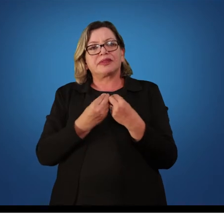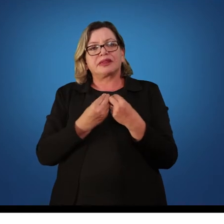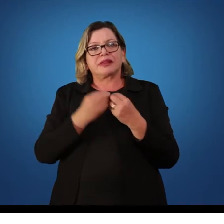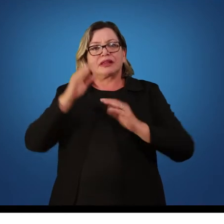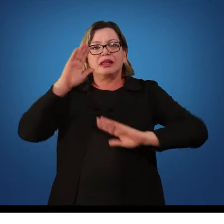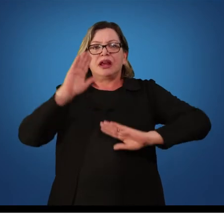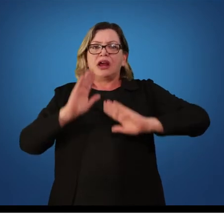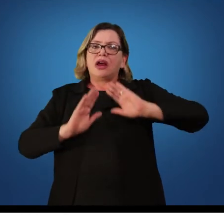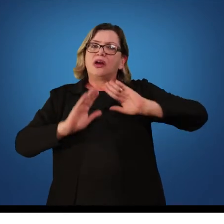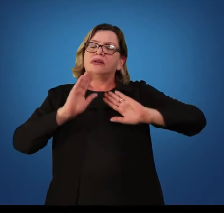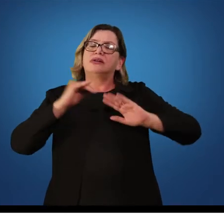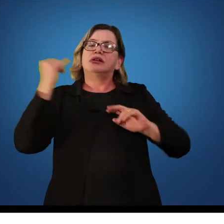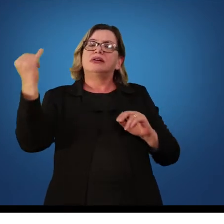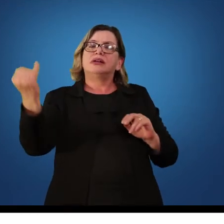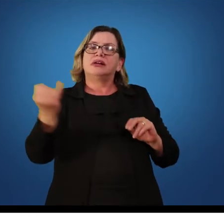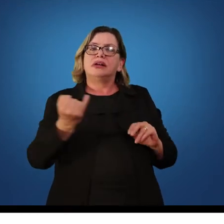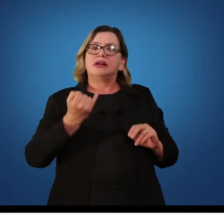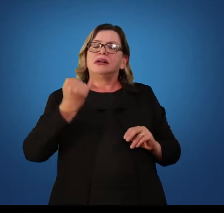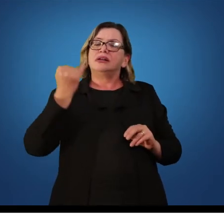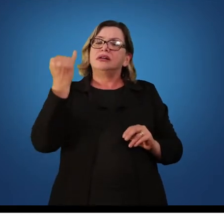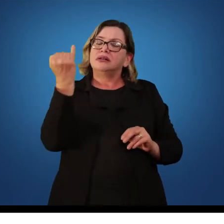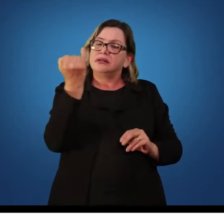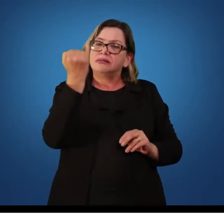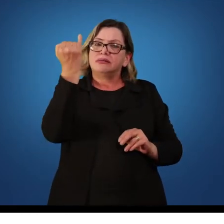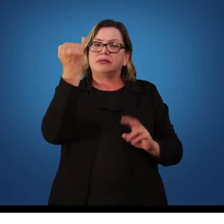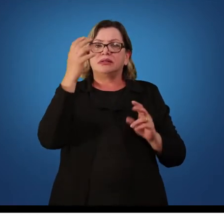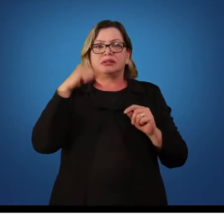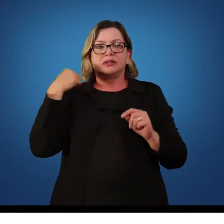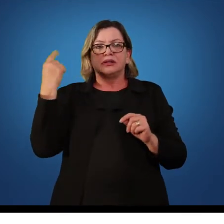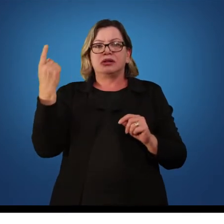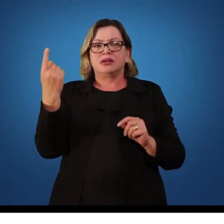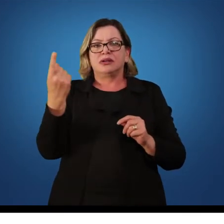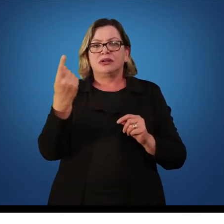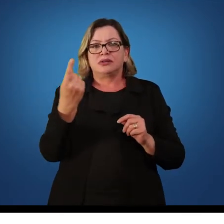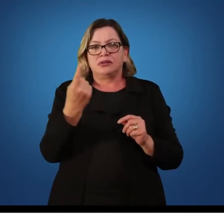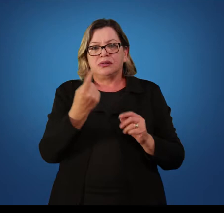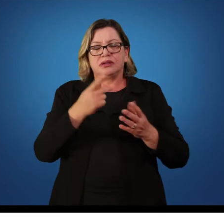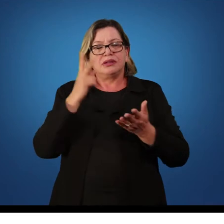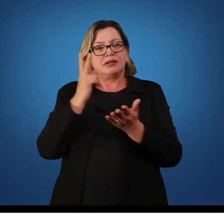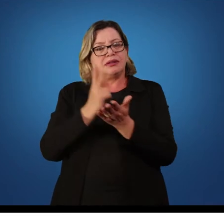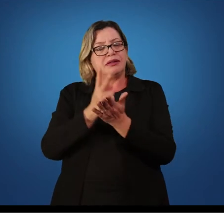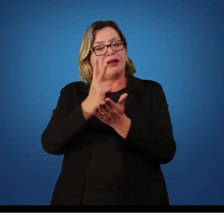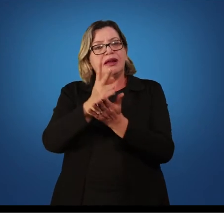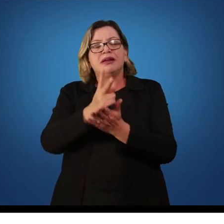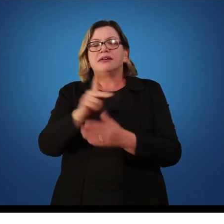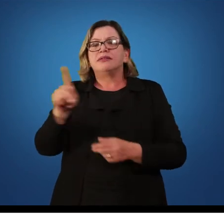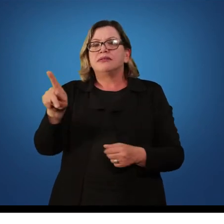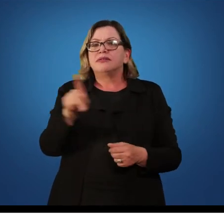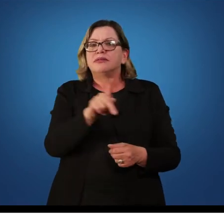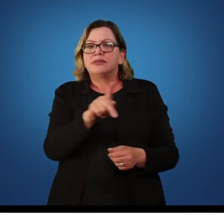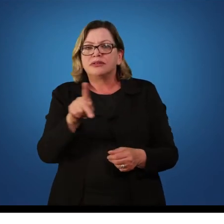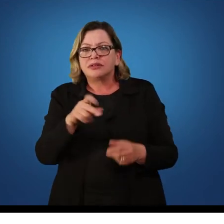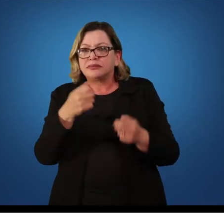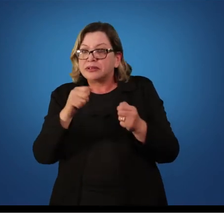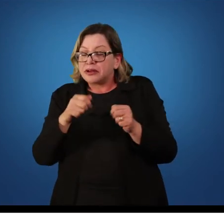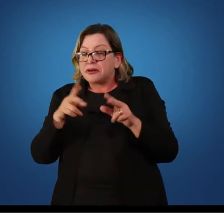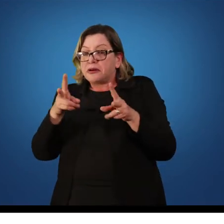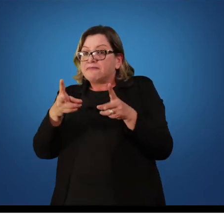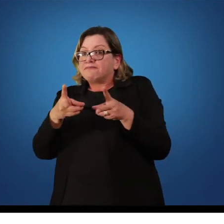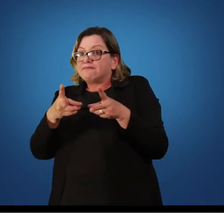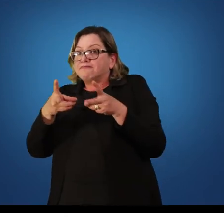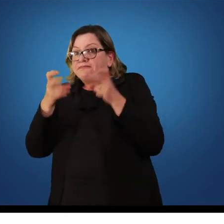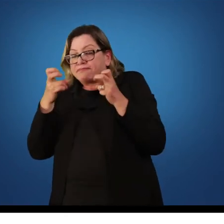Alguns pontos importantes que nós, no papel de professores, temos que nos ater